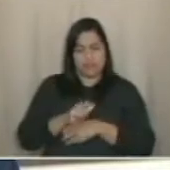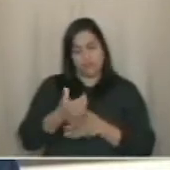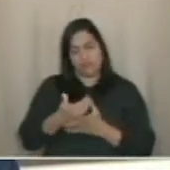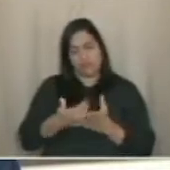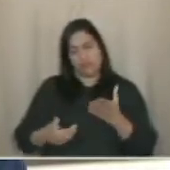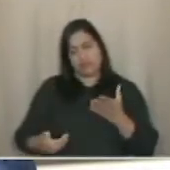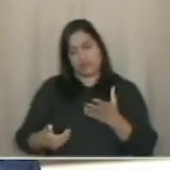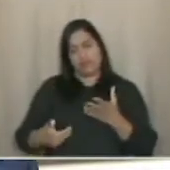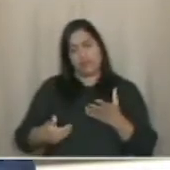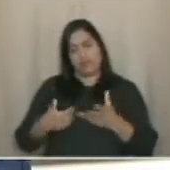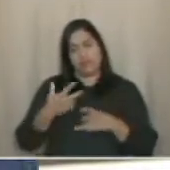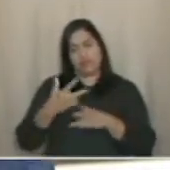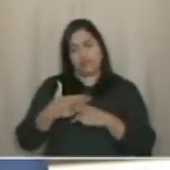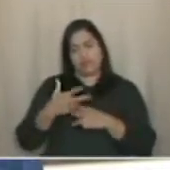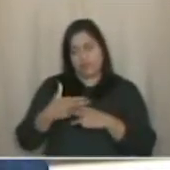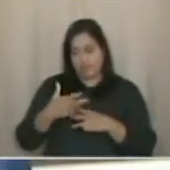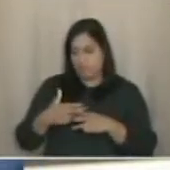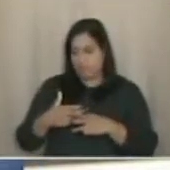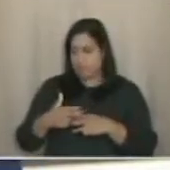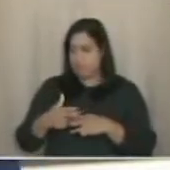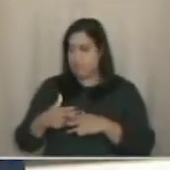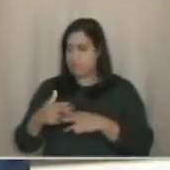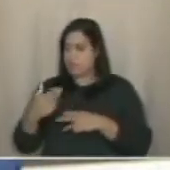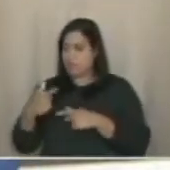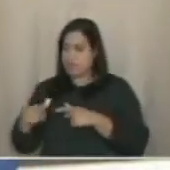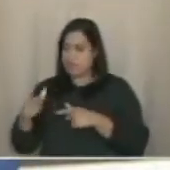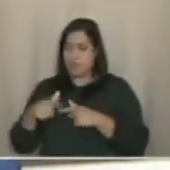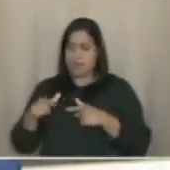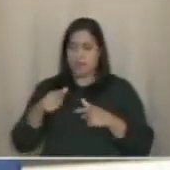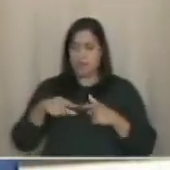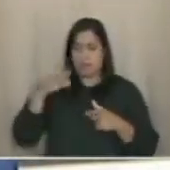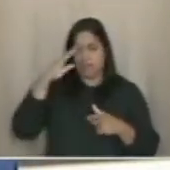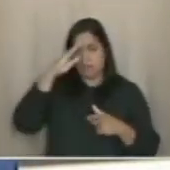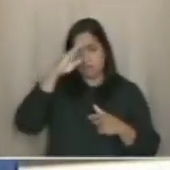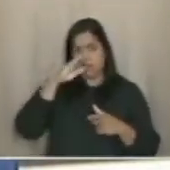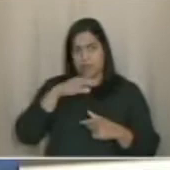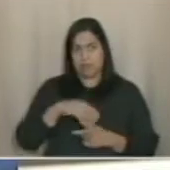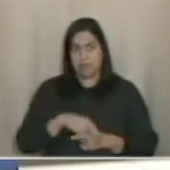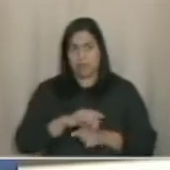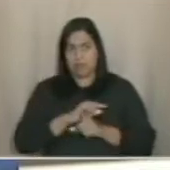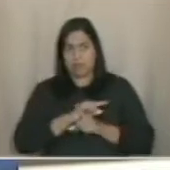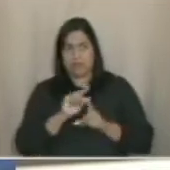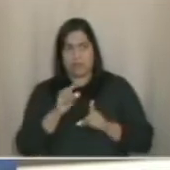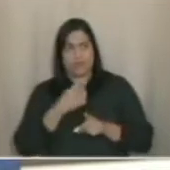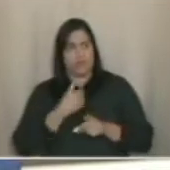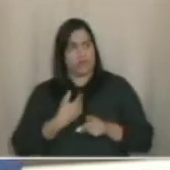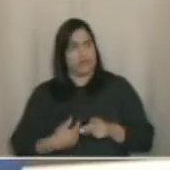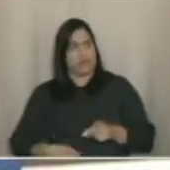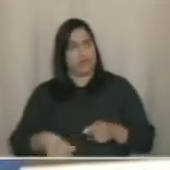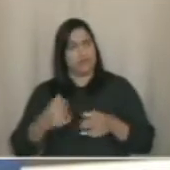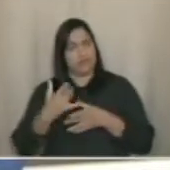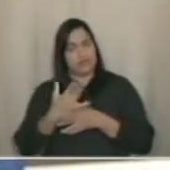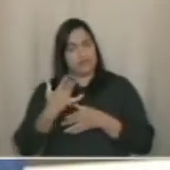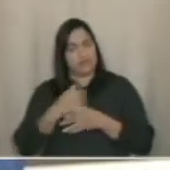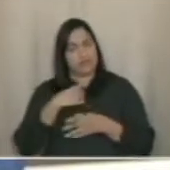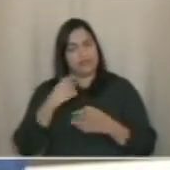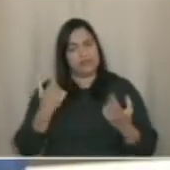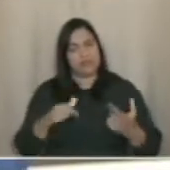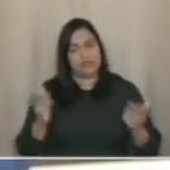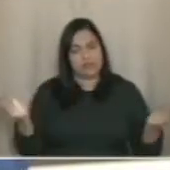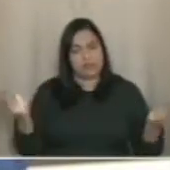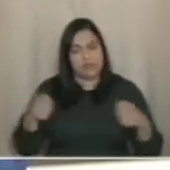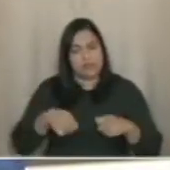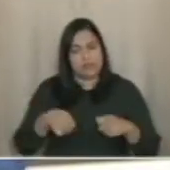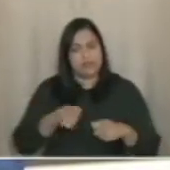problema é da Caixa Federal. O problema é de Bolsonaro. Não! O problema é do governo municipal que não tem competência para gerir os seus